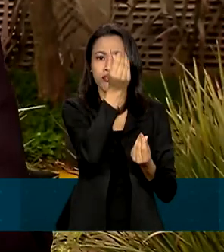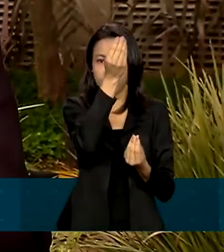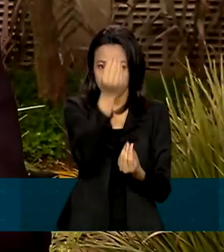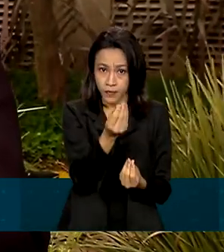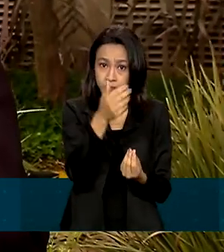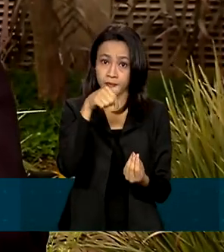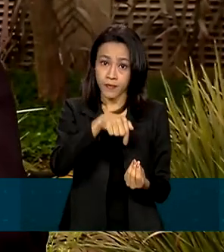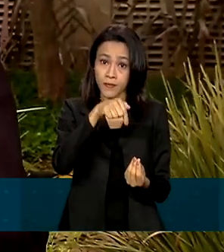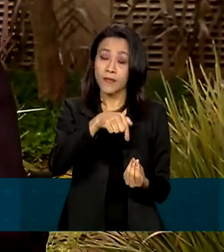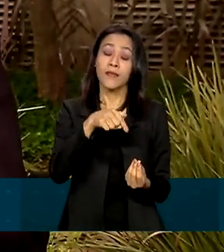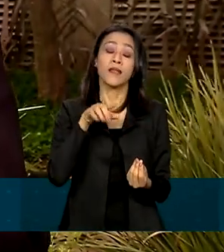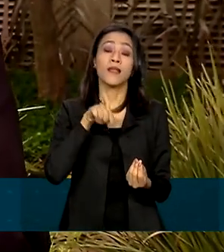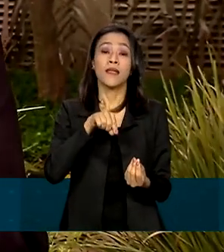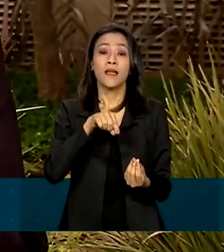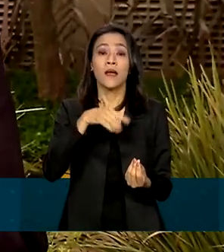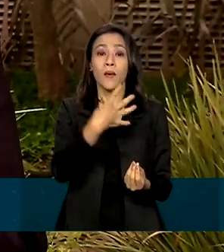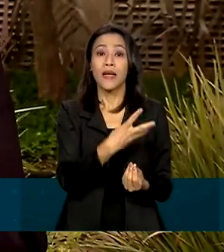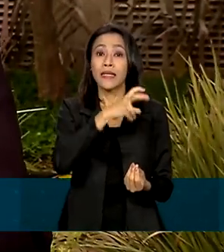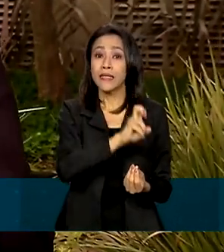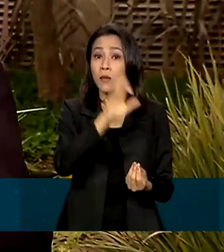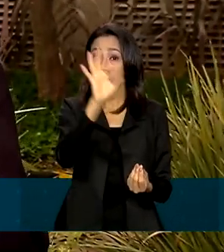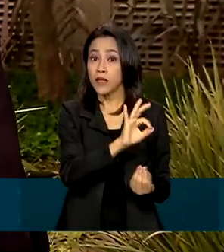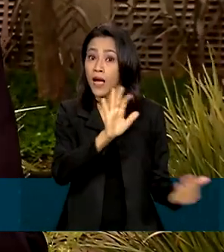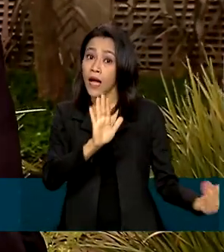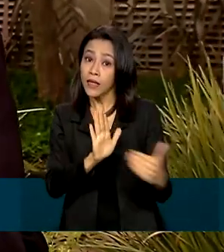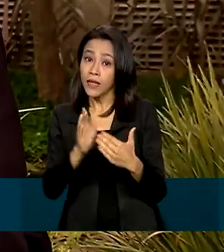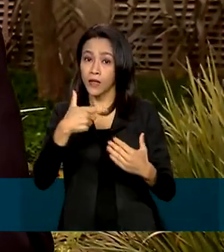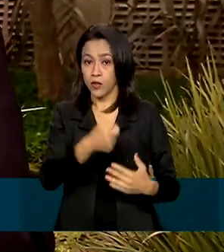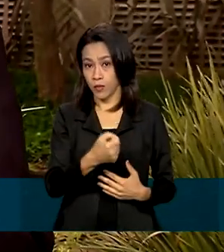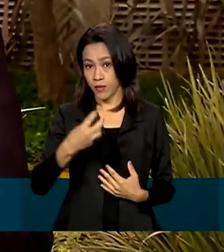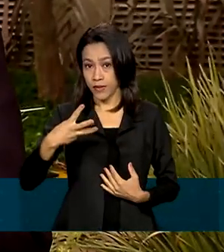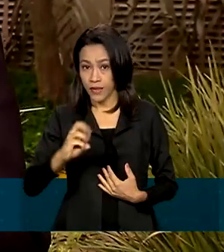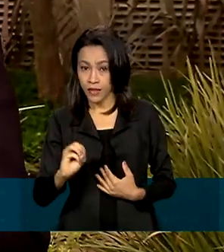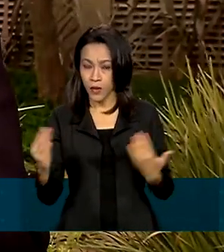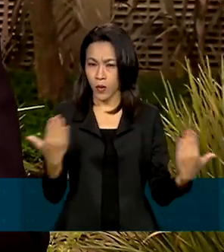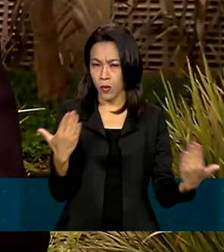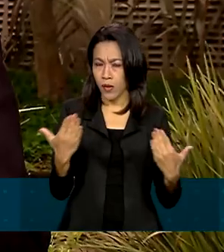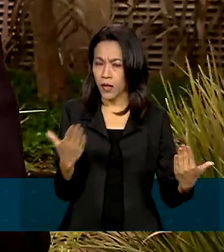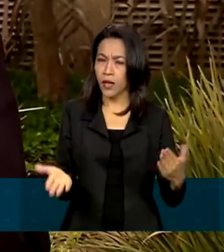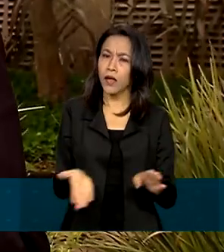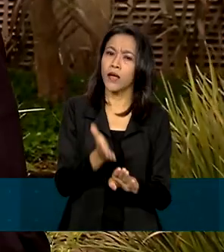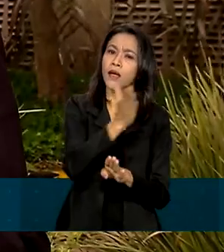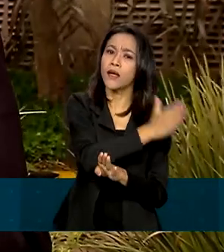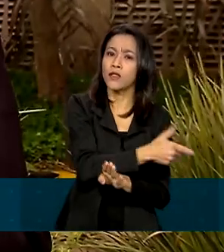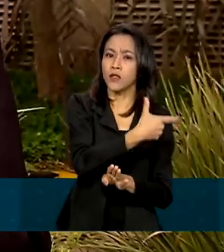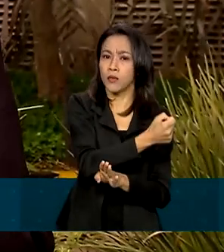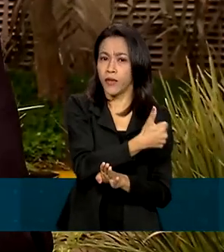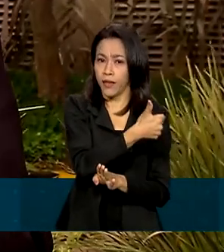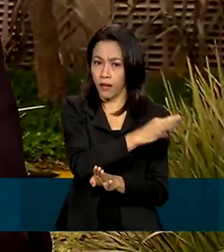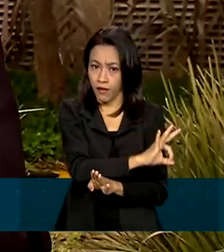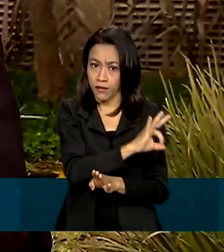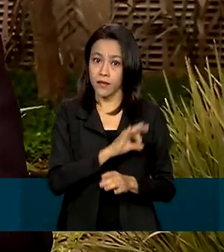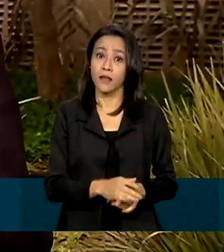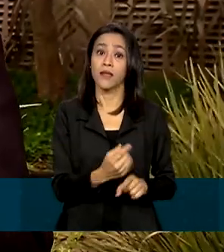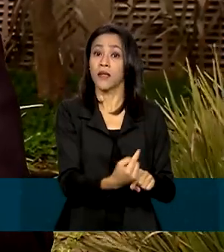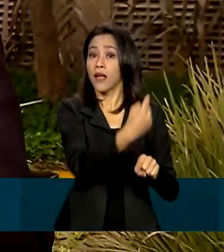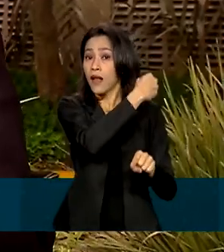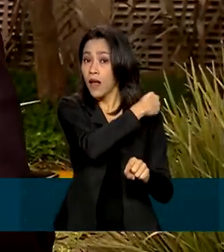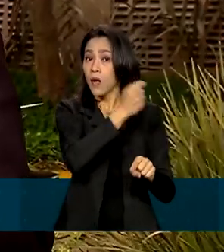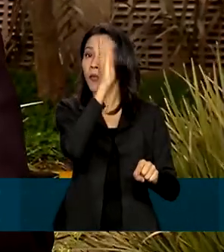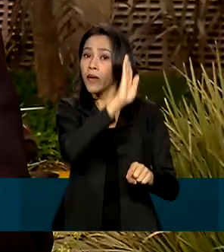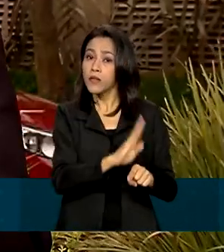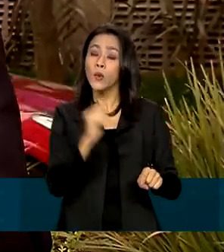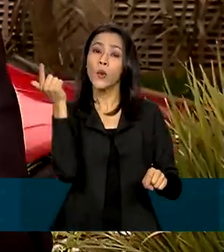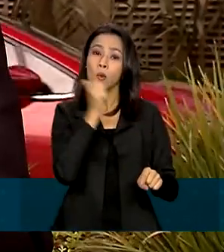na emissão desses gases até 2030, se comparado com o ano de 2010. Na COP26, o Brasil assumiu uma outra meta,